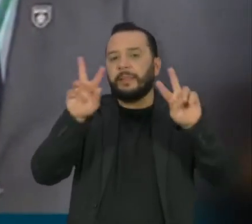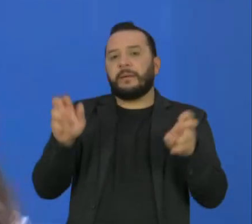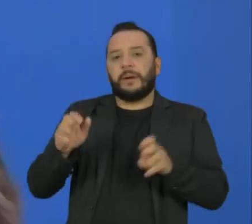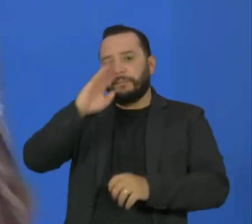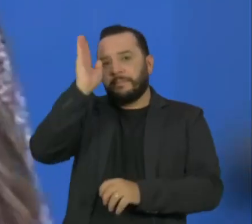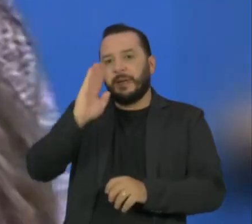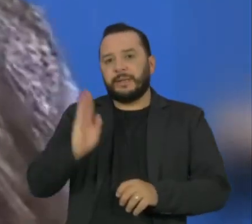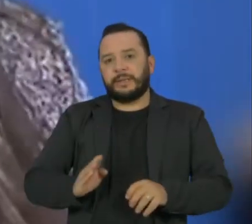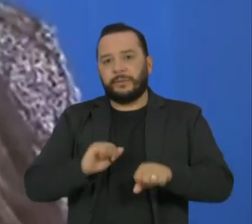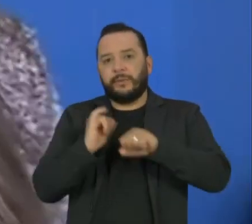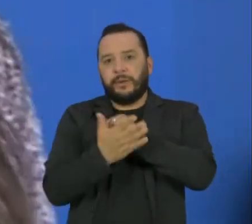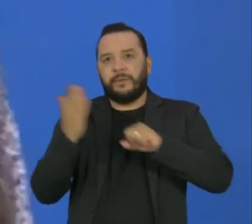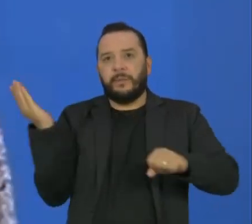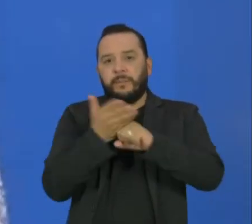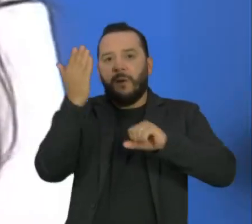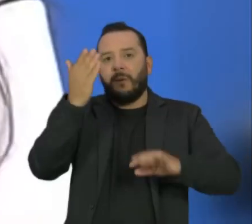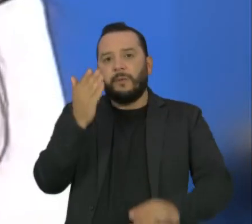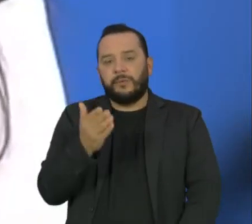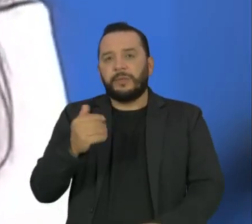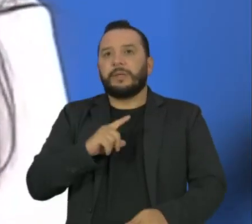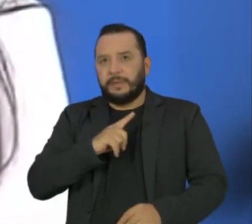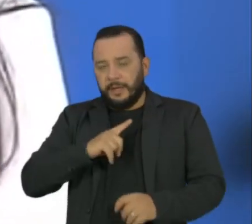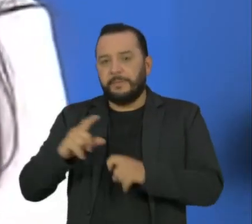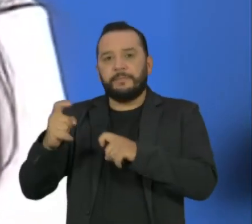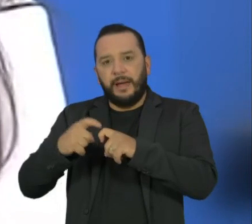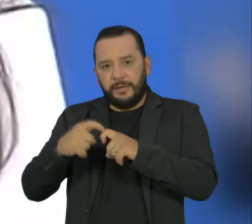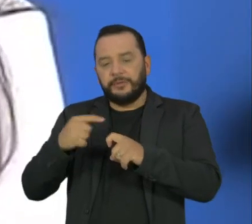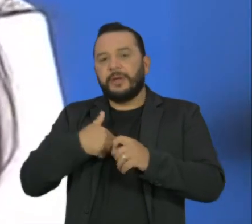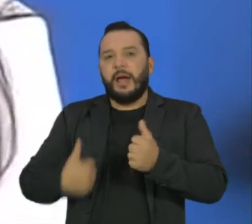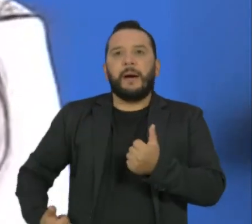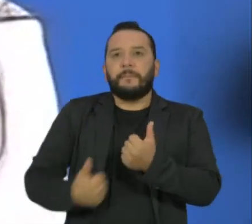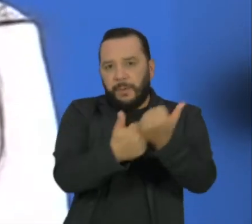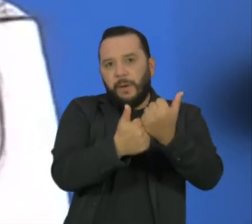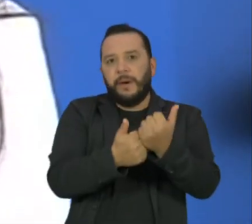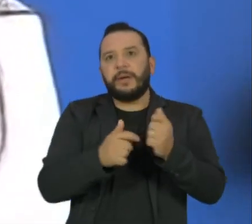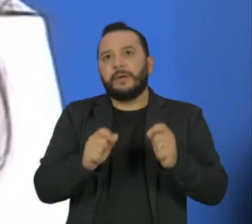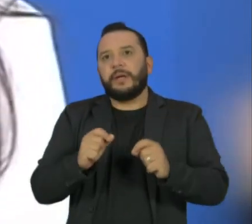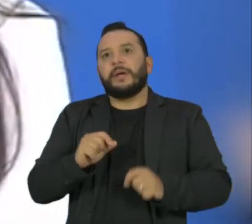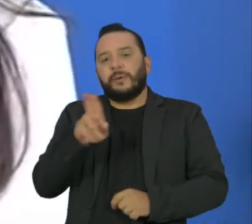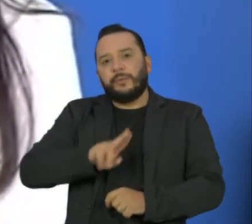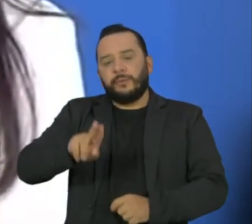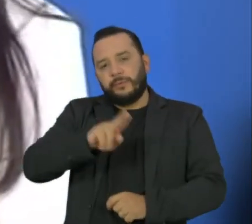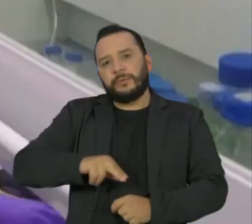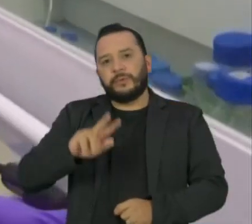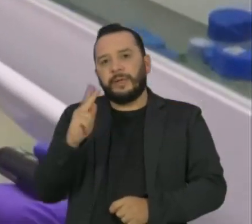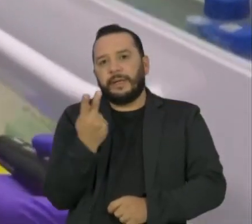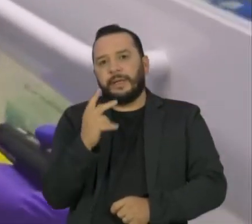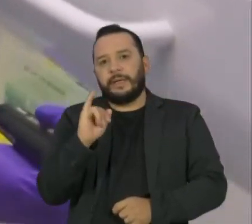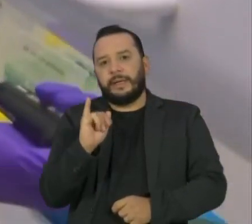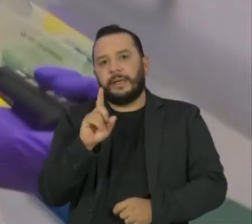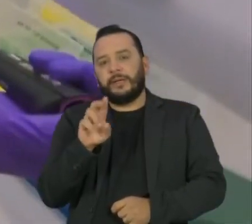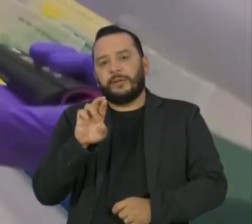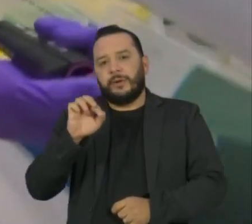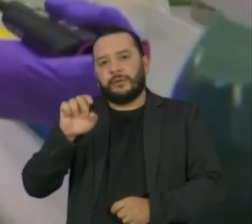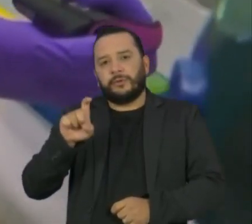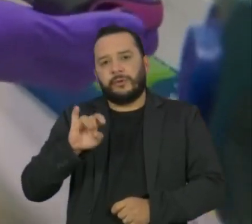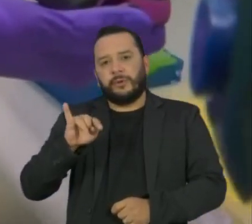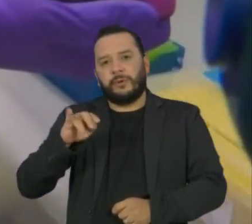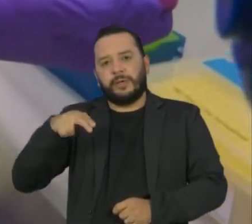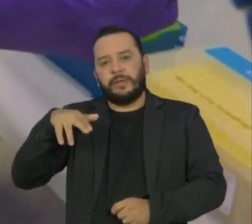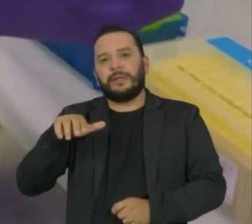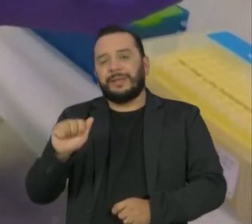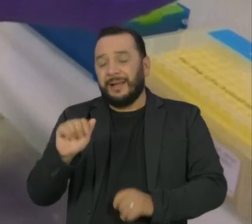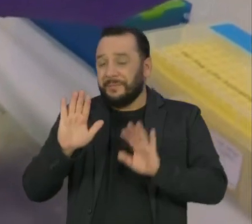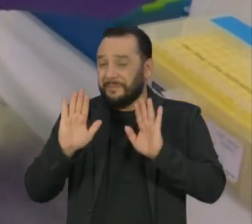Planalto. O evento reuniu médicos favoráveis ao uso precoce da hidroxicloroquina. Estudos científicos ainda